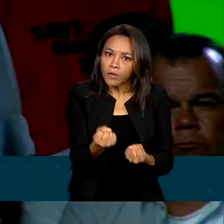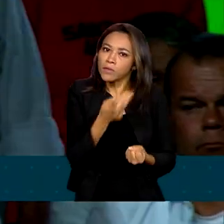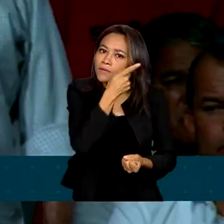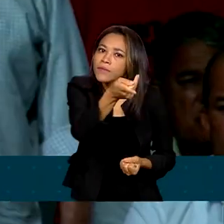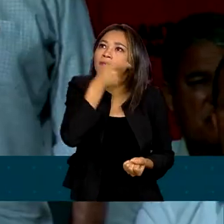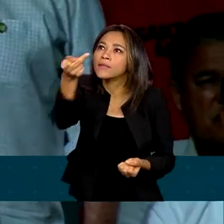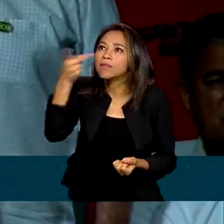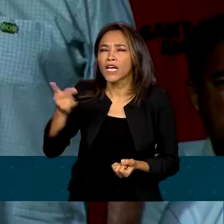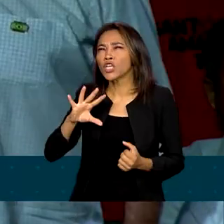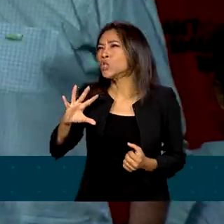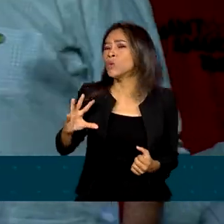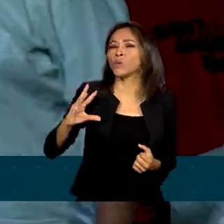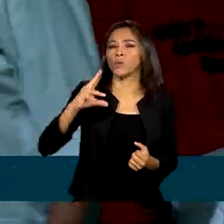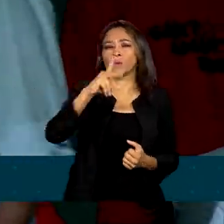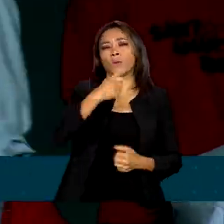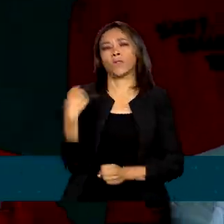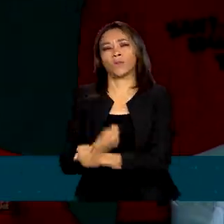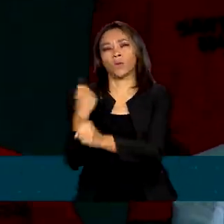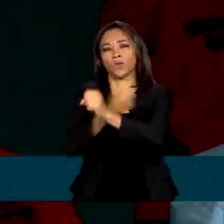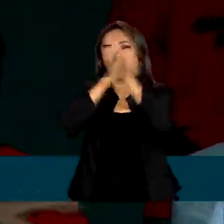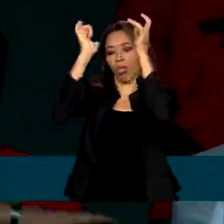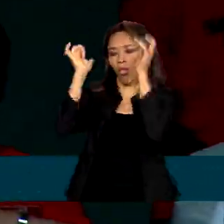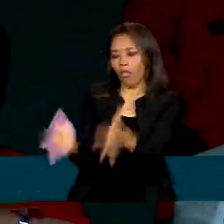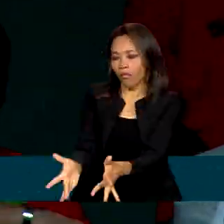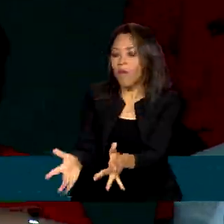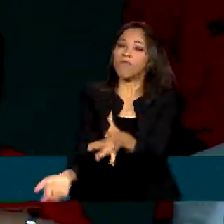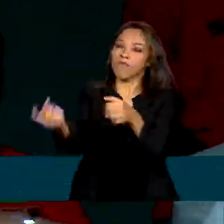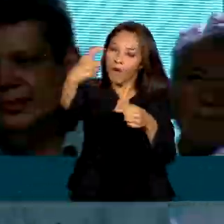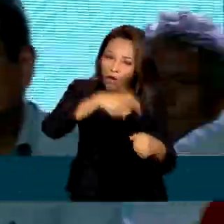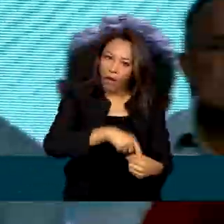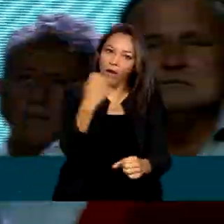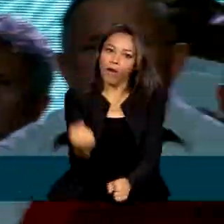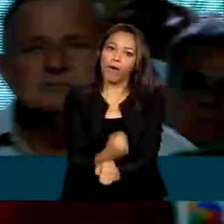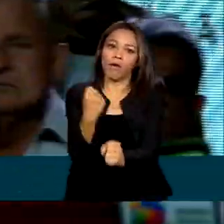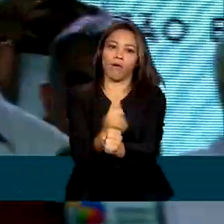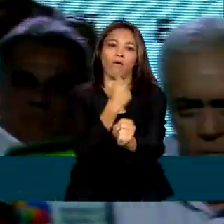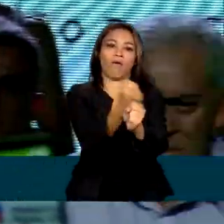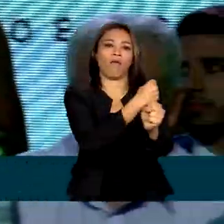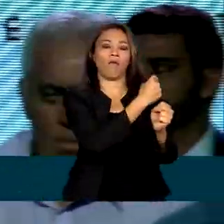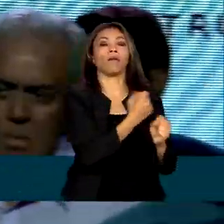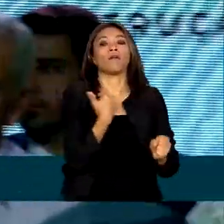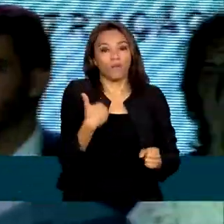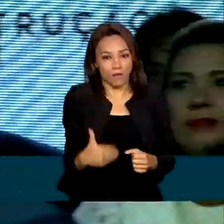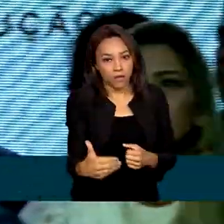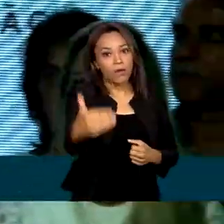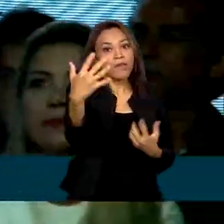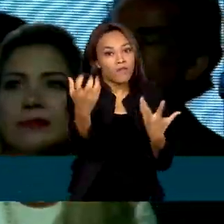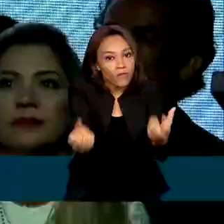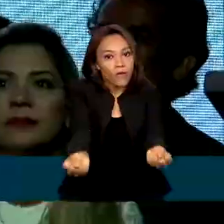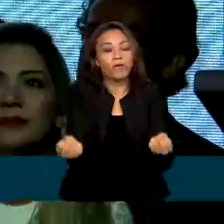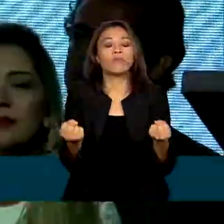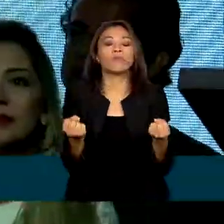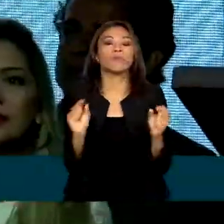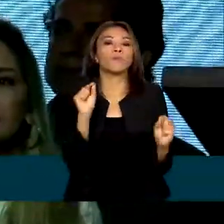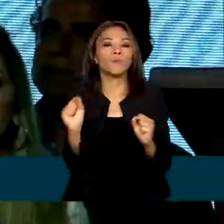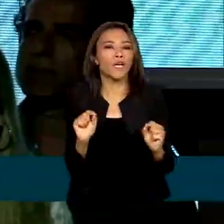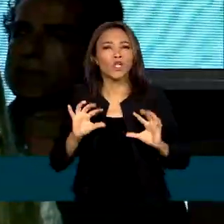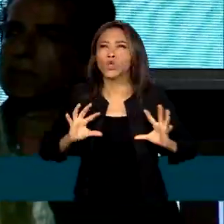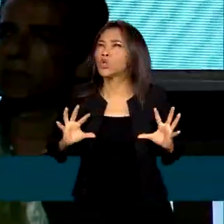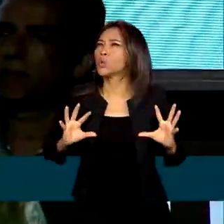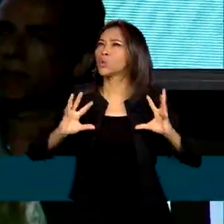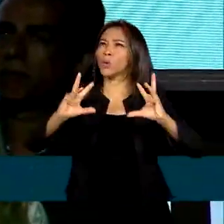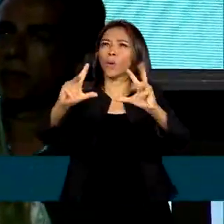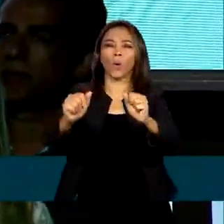todas as obras que estão paralisadas voltem a ser construídas. E a gente vai começar a tocar todas elas